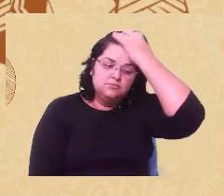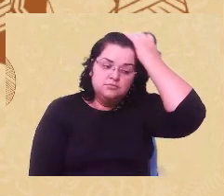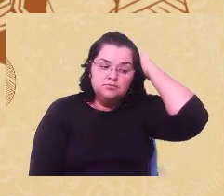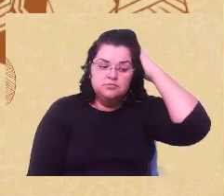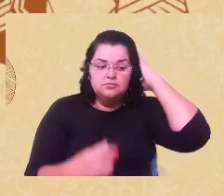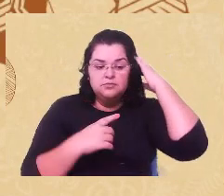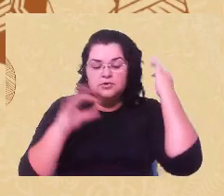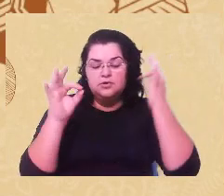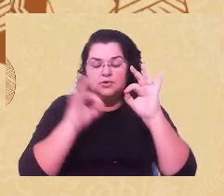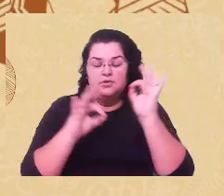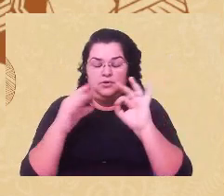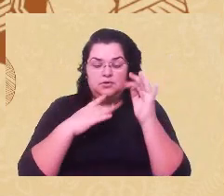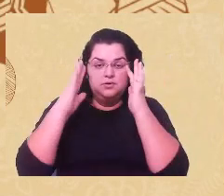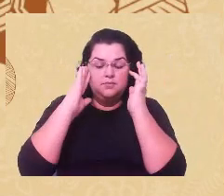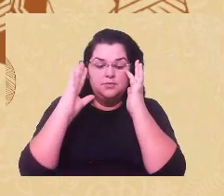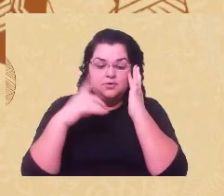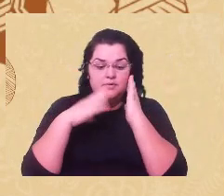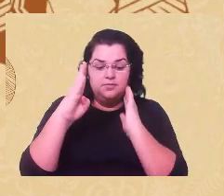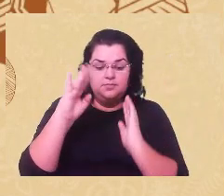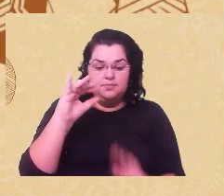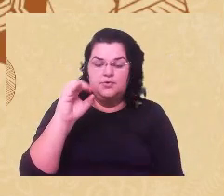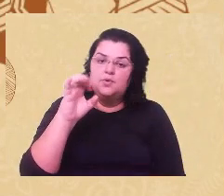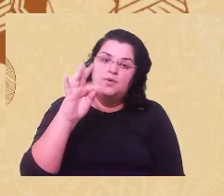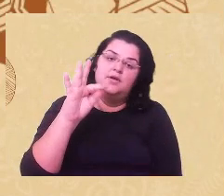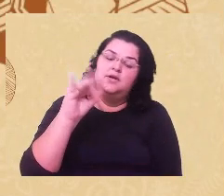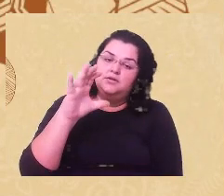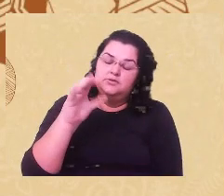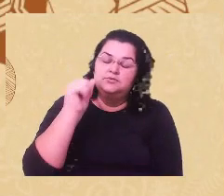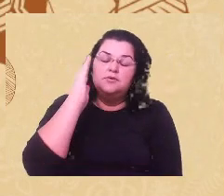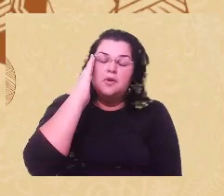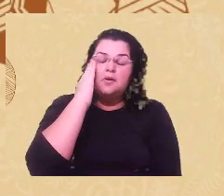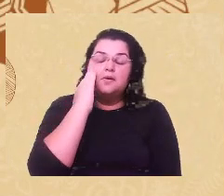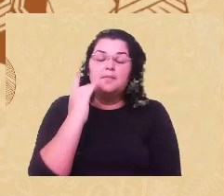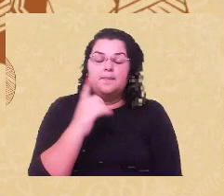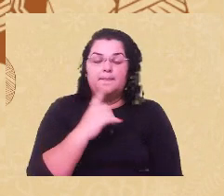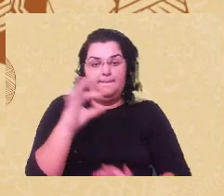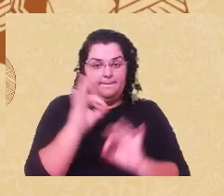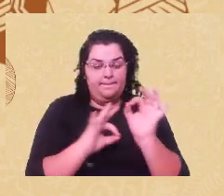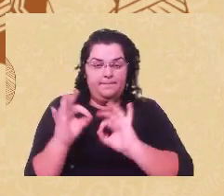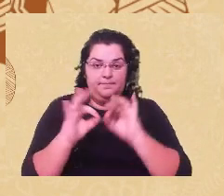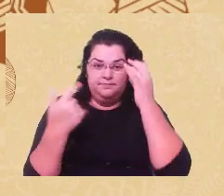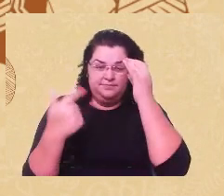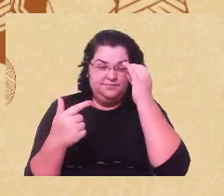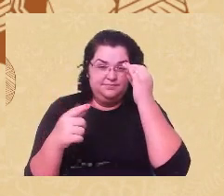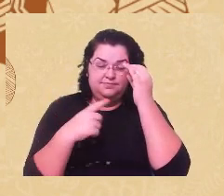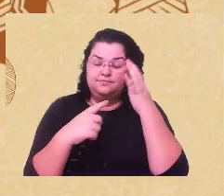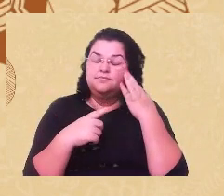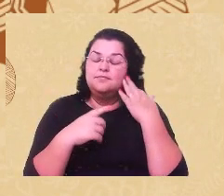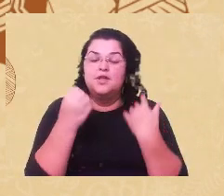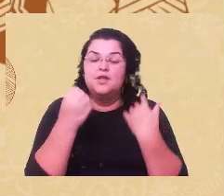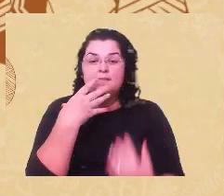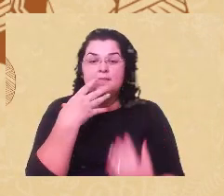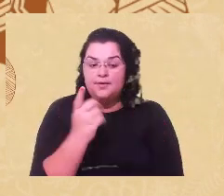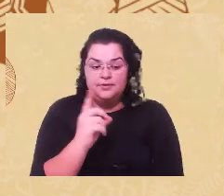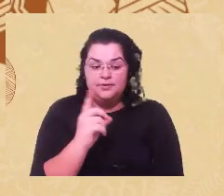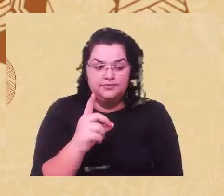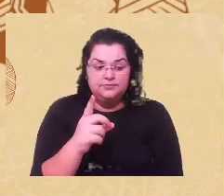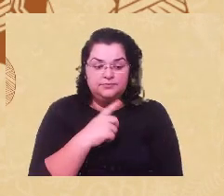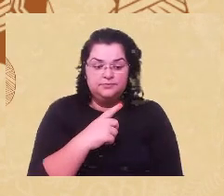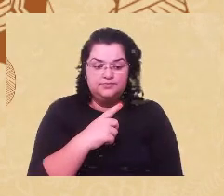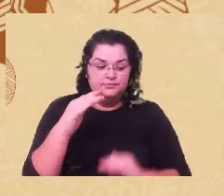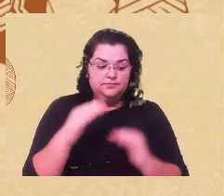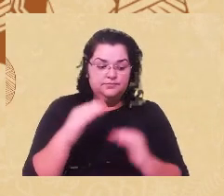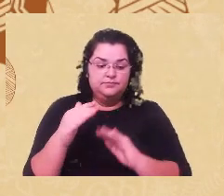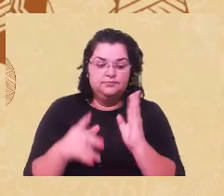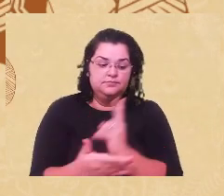pelos princípios da bioética e que um desses é o princípio inegociável de não causar malefício, precisamos entender que olhar para